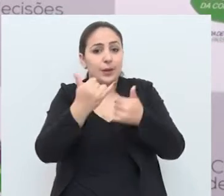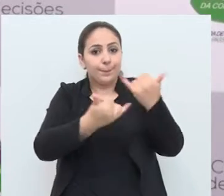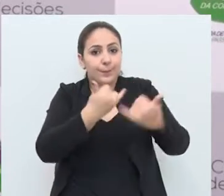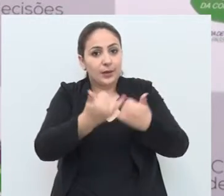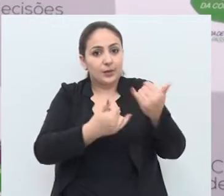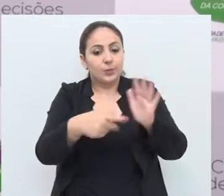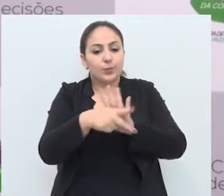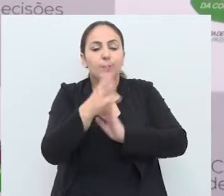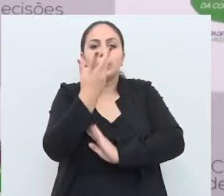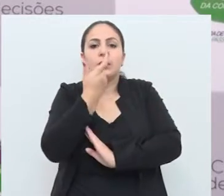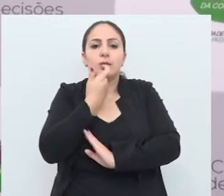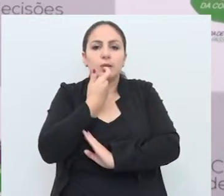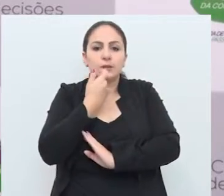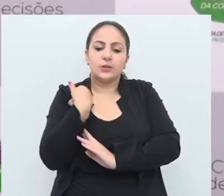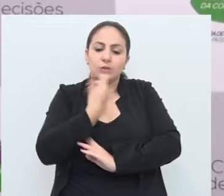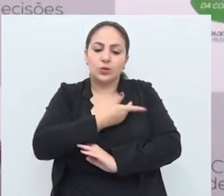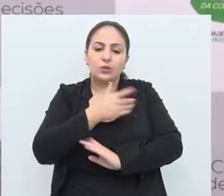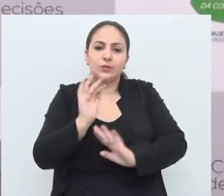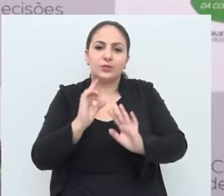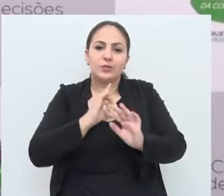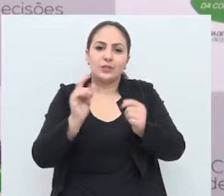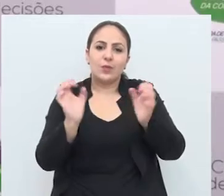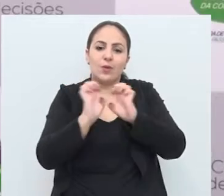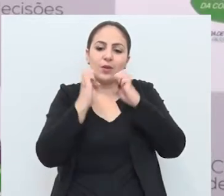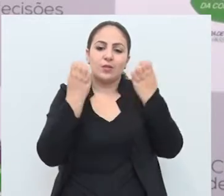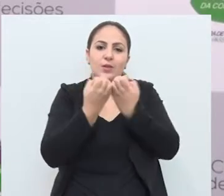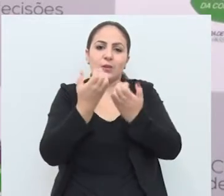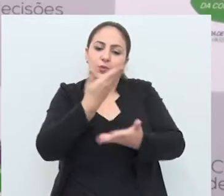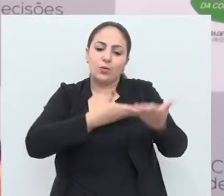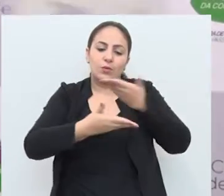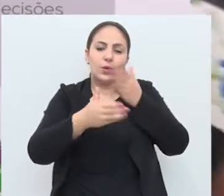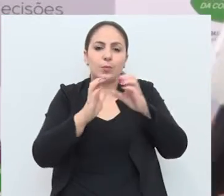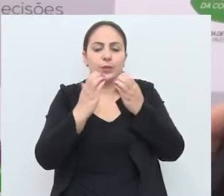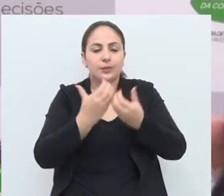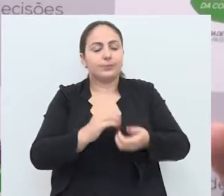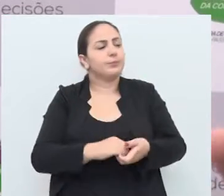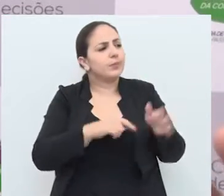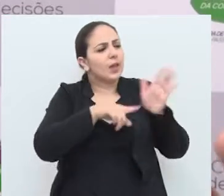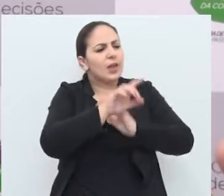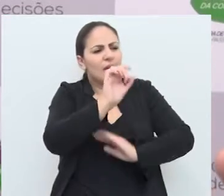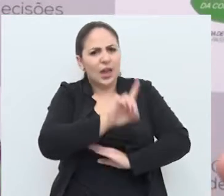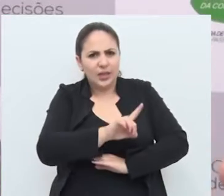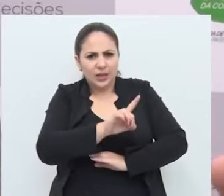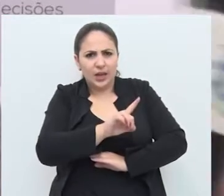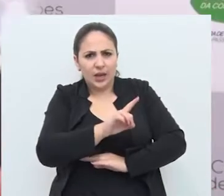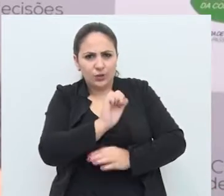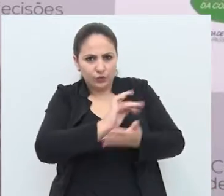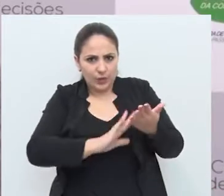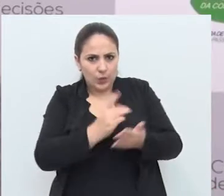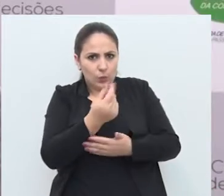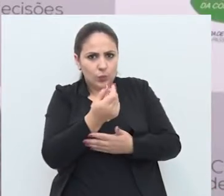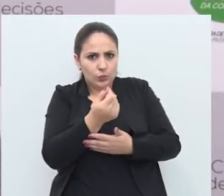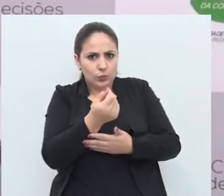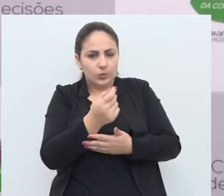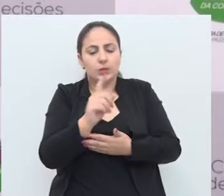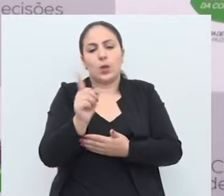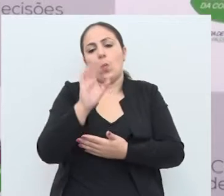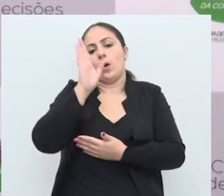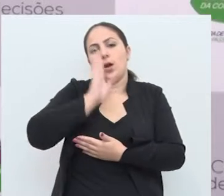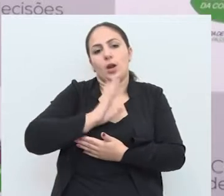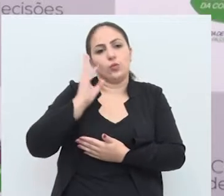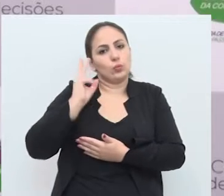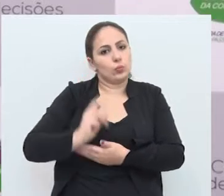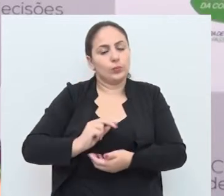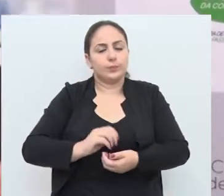brinquedo para as crianças, então a gente quer ir ali no encerramento envolver toda a comunidade. E essas atividades têm algum custo? Não, é totalmente